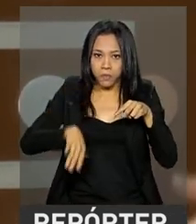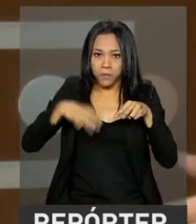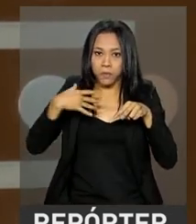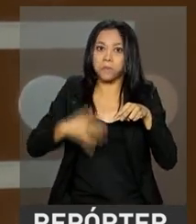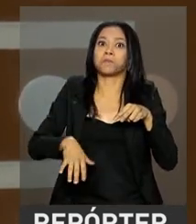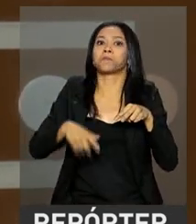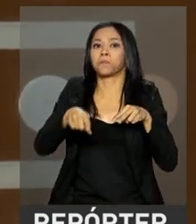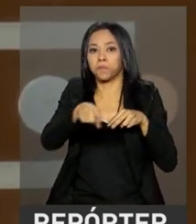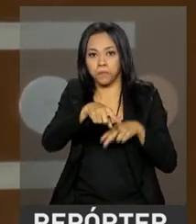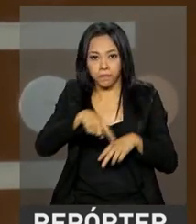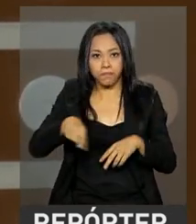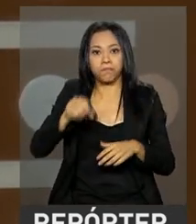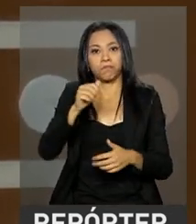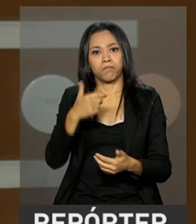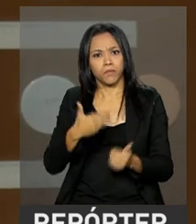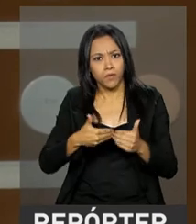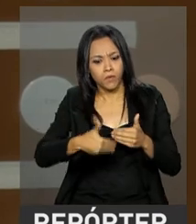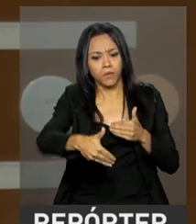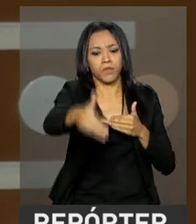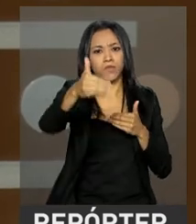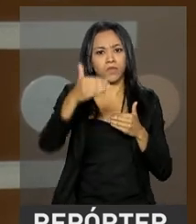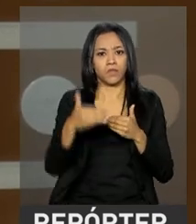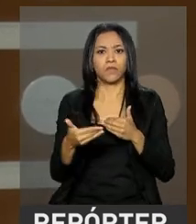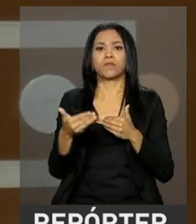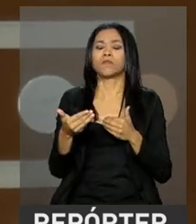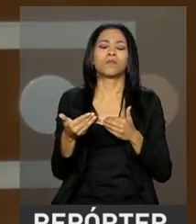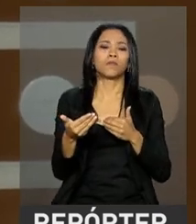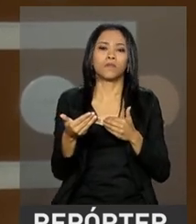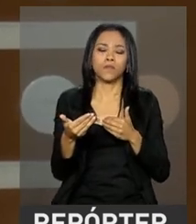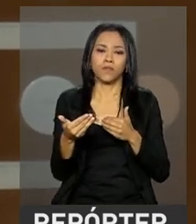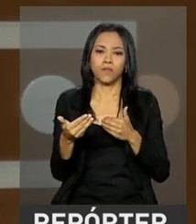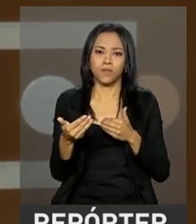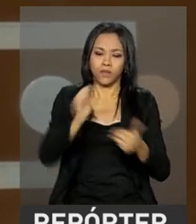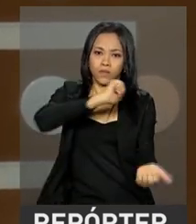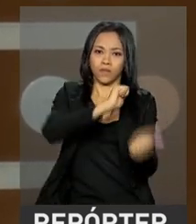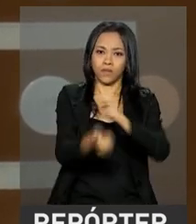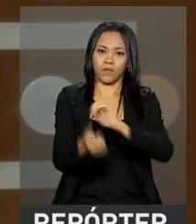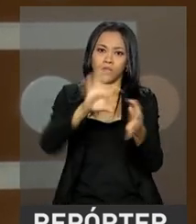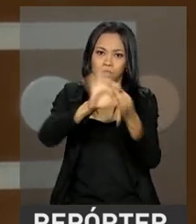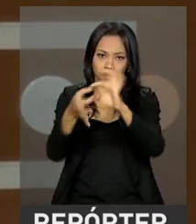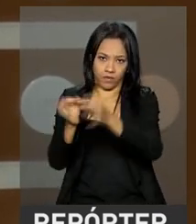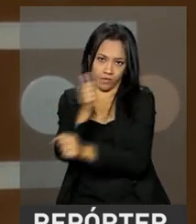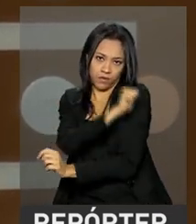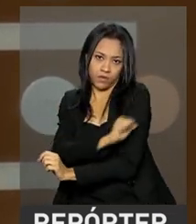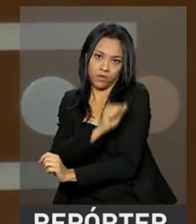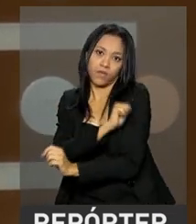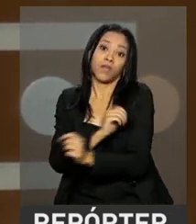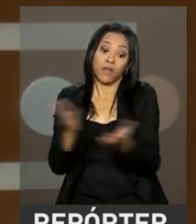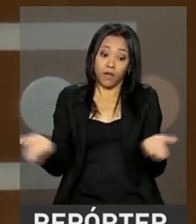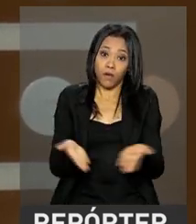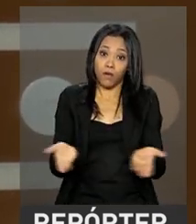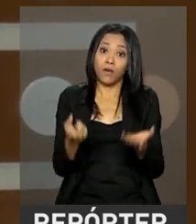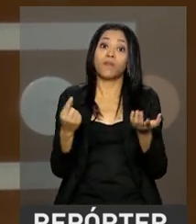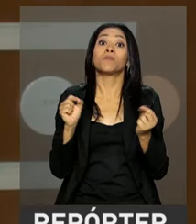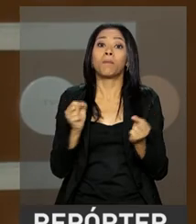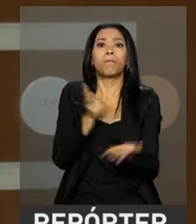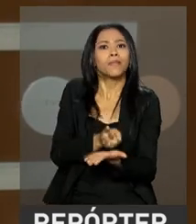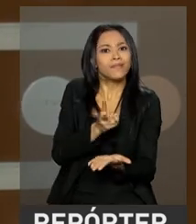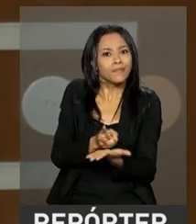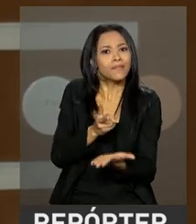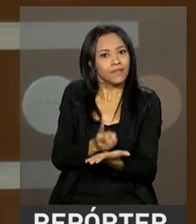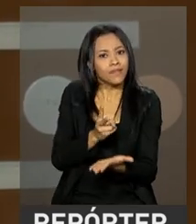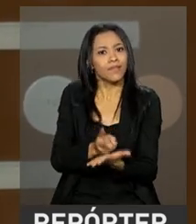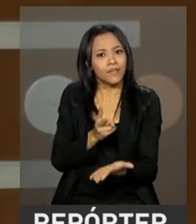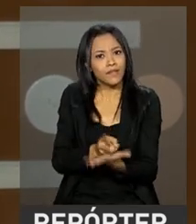seus embaixadores durante a edição dos Jogos Olímpicos. E nos cabe agora manter essa